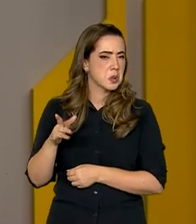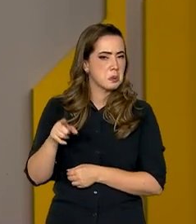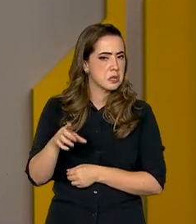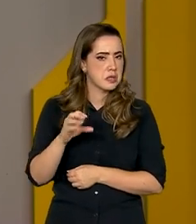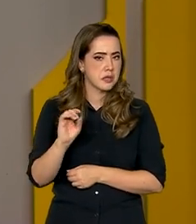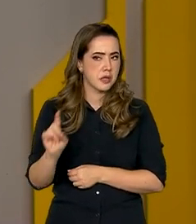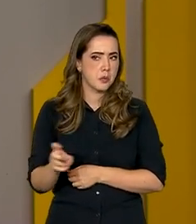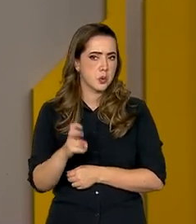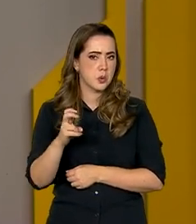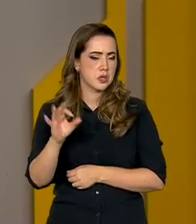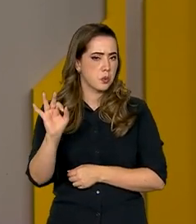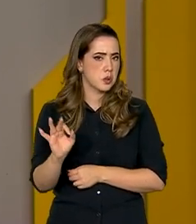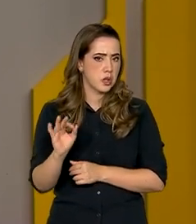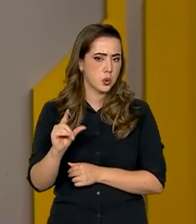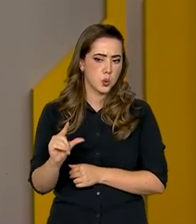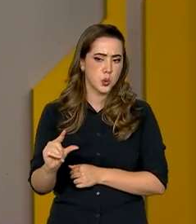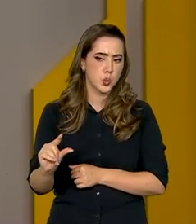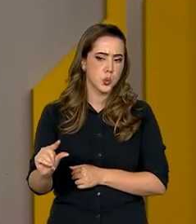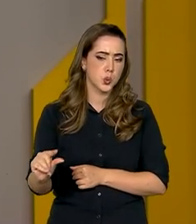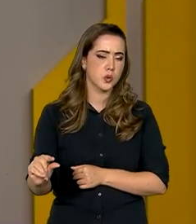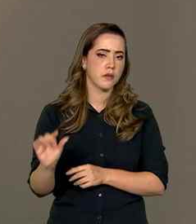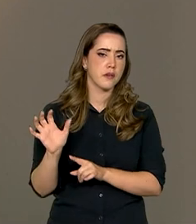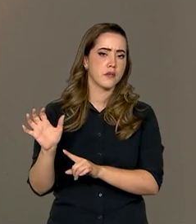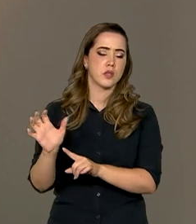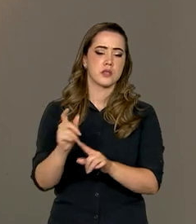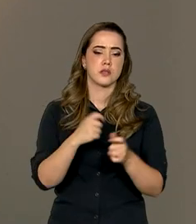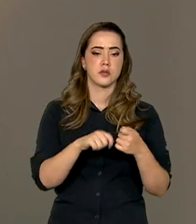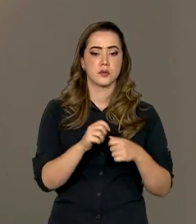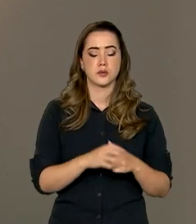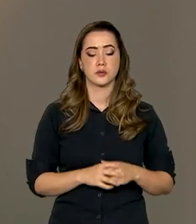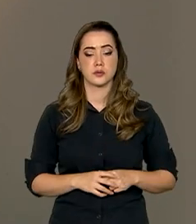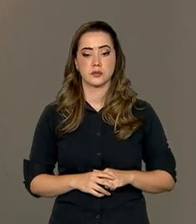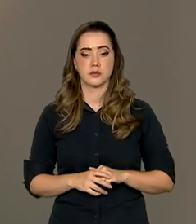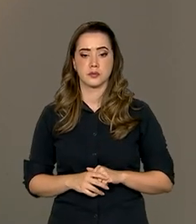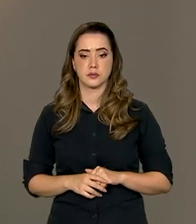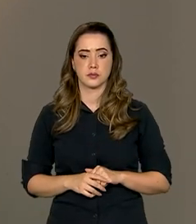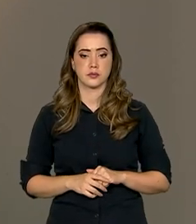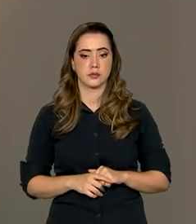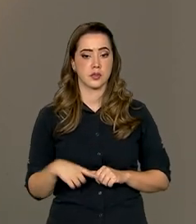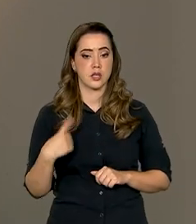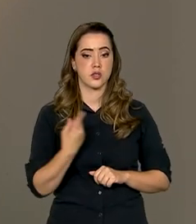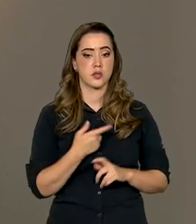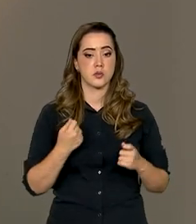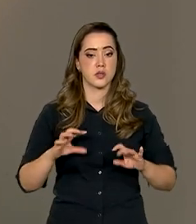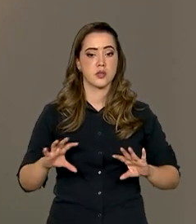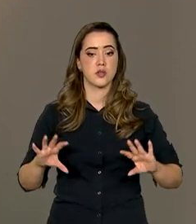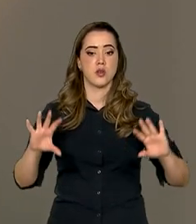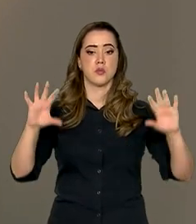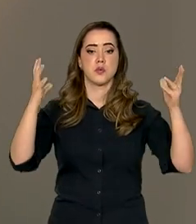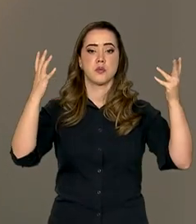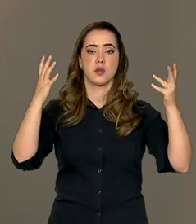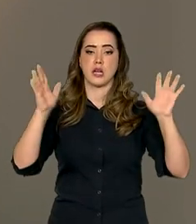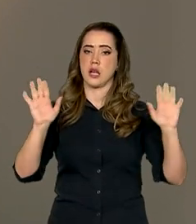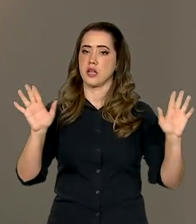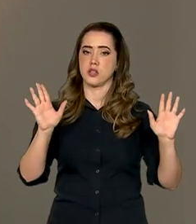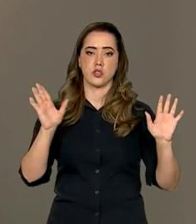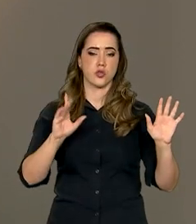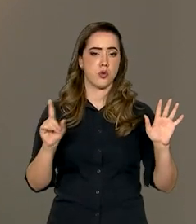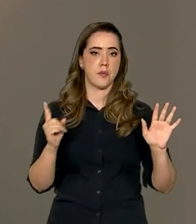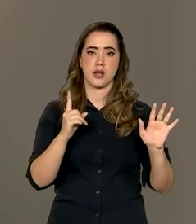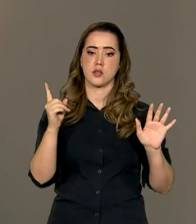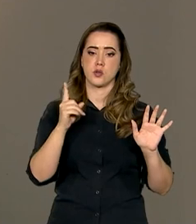aí vai impactar na economia do país? Eu acho que a gente tem que comemorar que a gente não é mais o primeiro colocado na